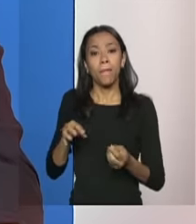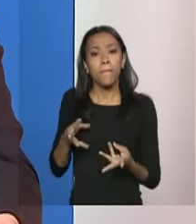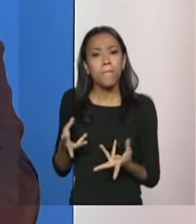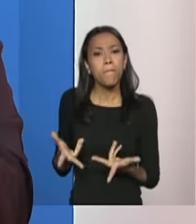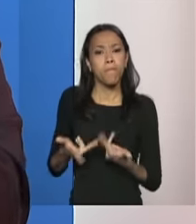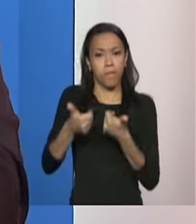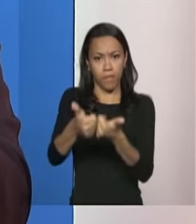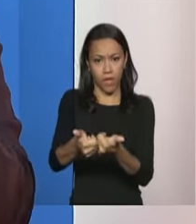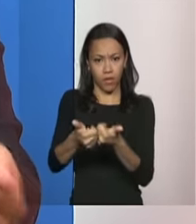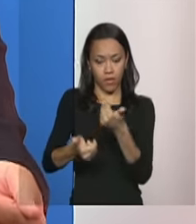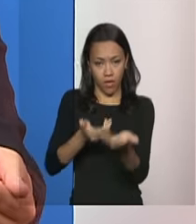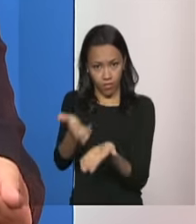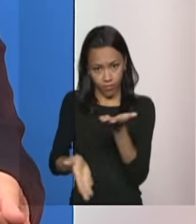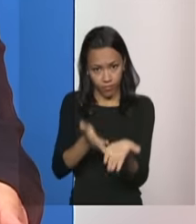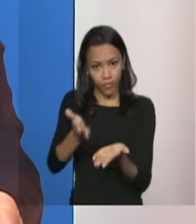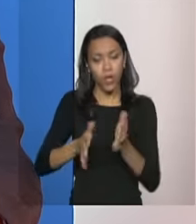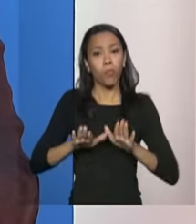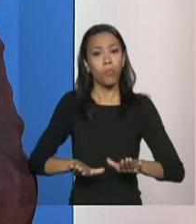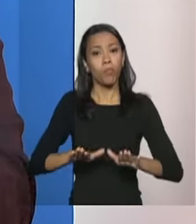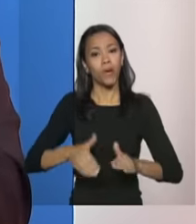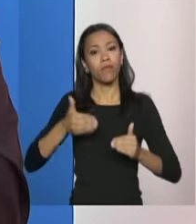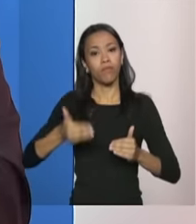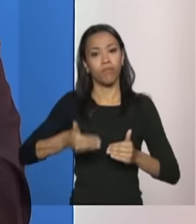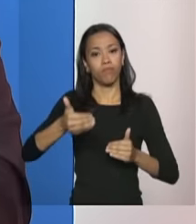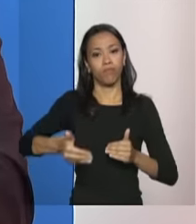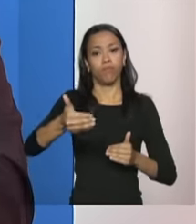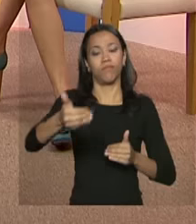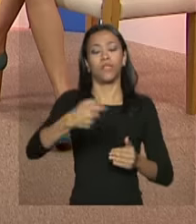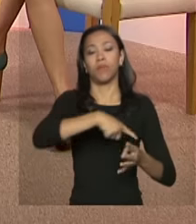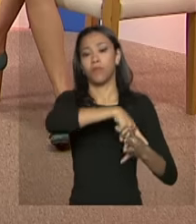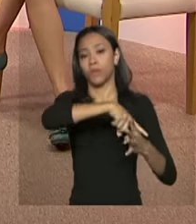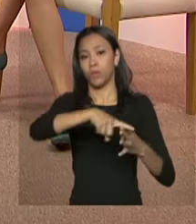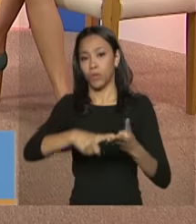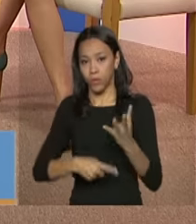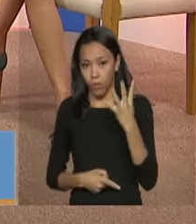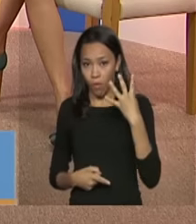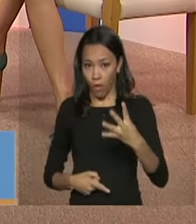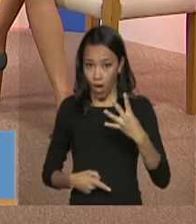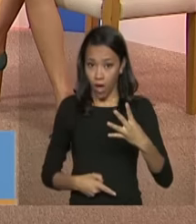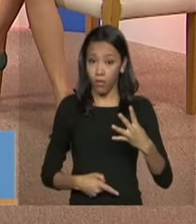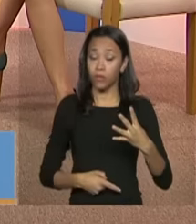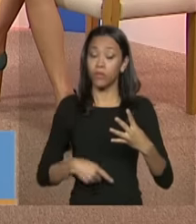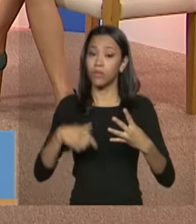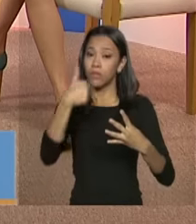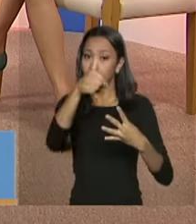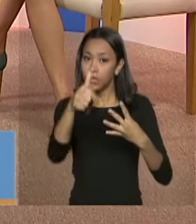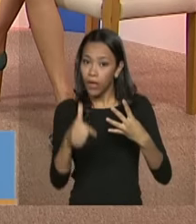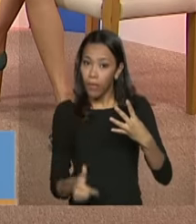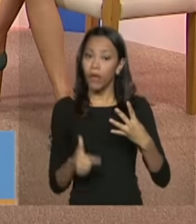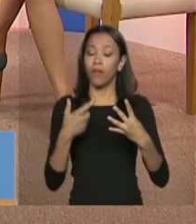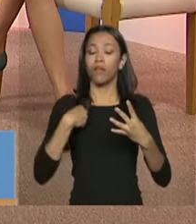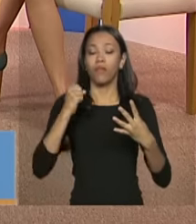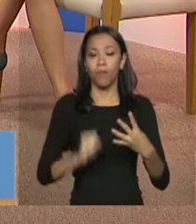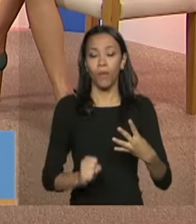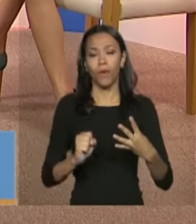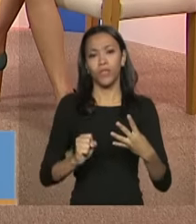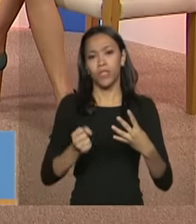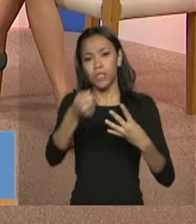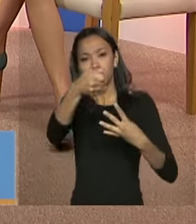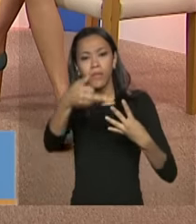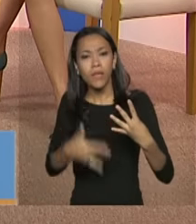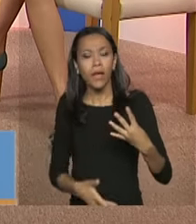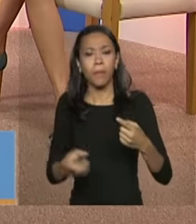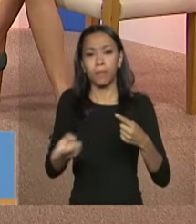processo ele é gradual então nós temos quatro dimensões desse reordenamento que a gente pode mapear que são